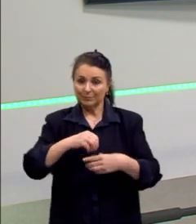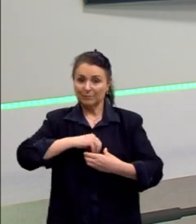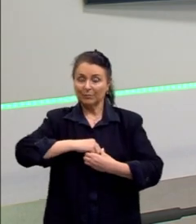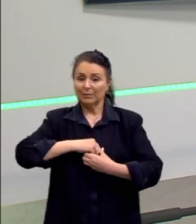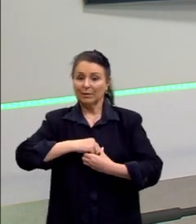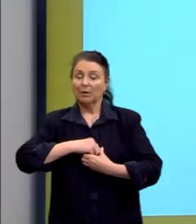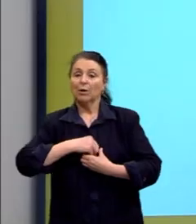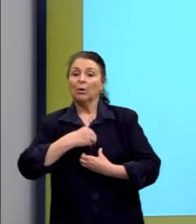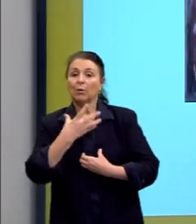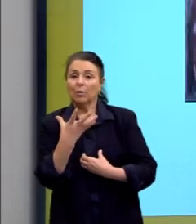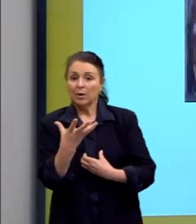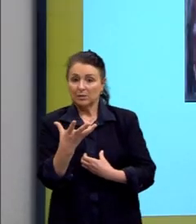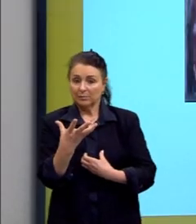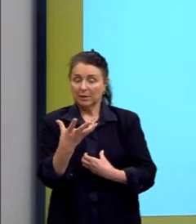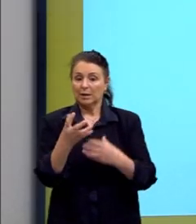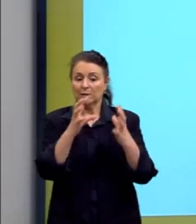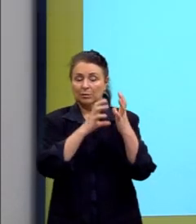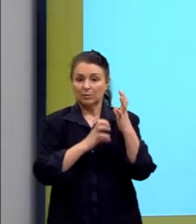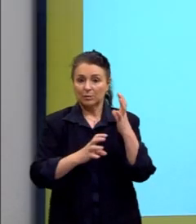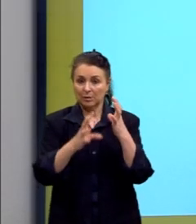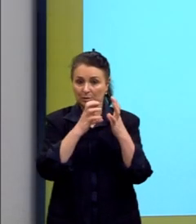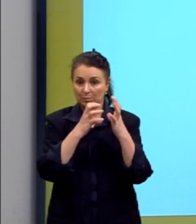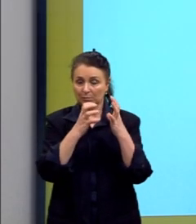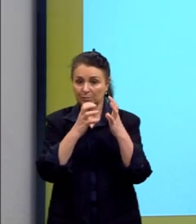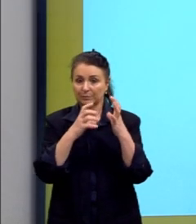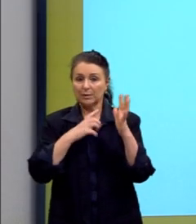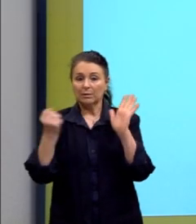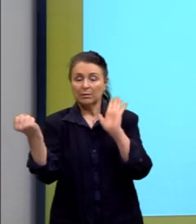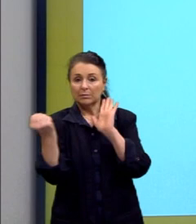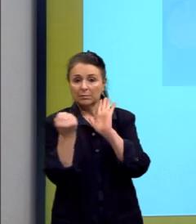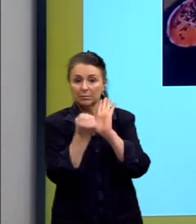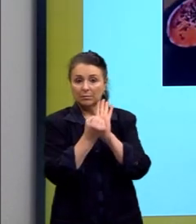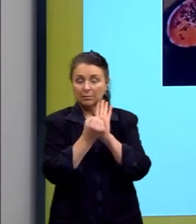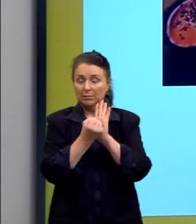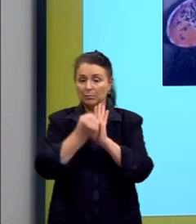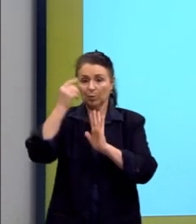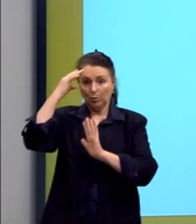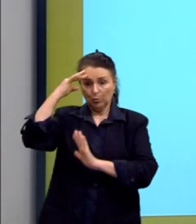Impressionismo, Expressionismo, Surrealismo,